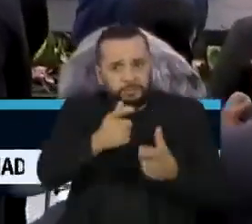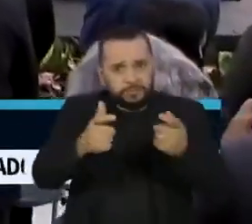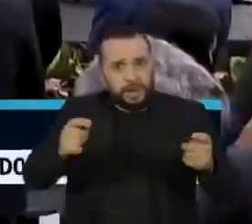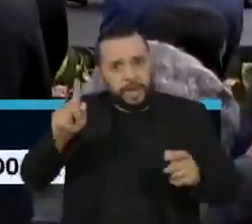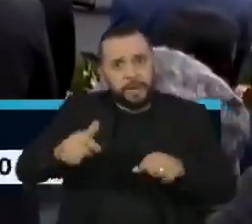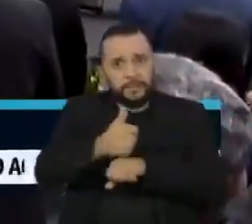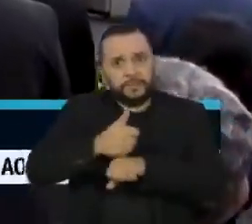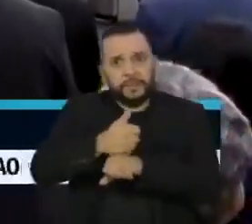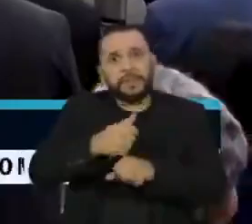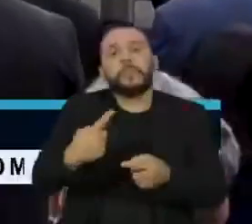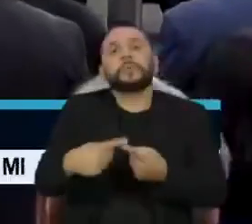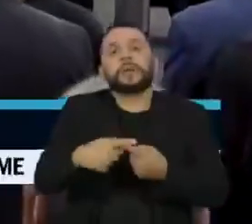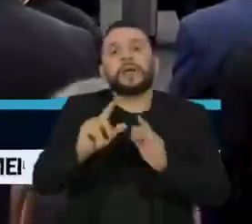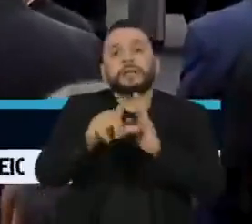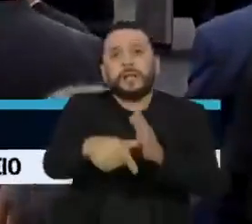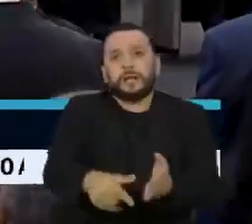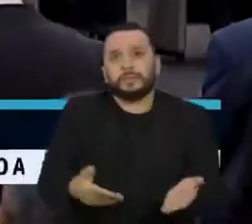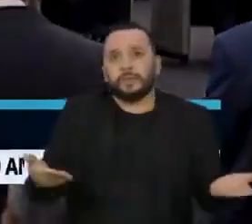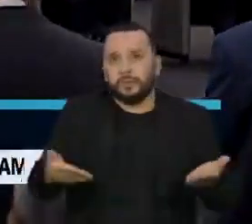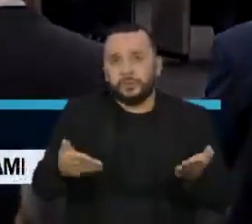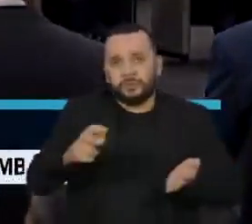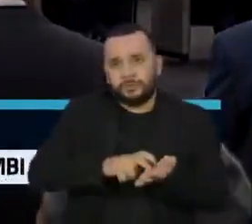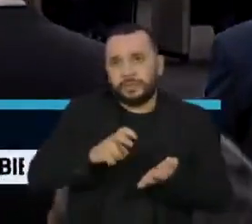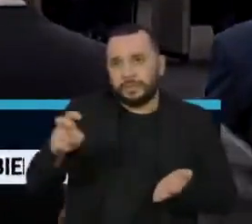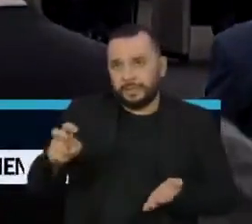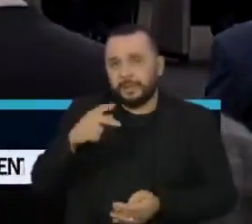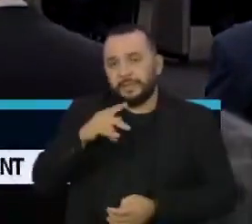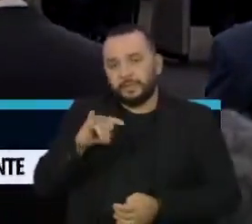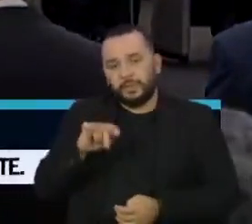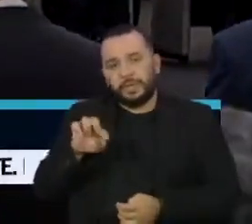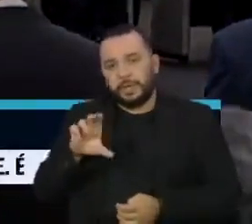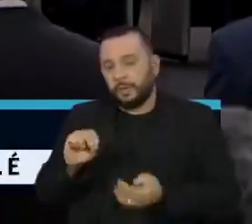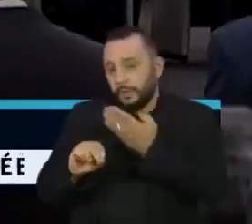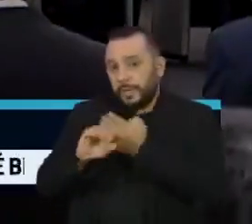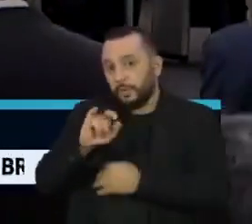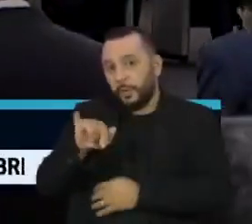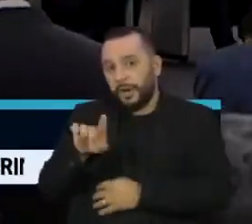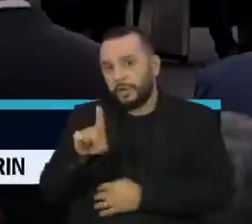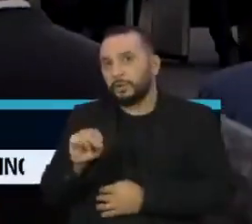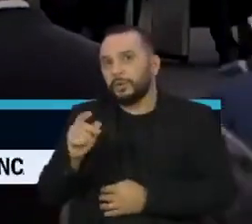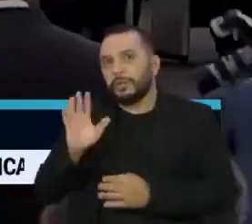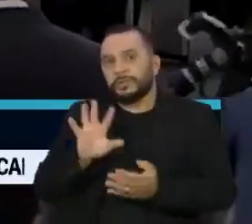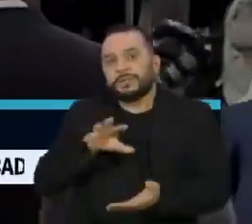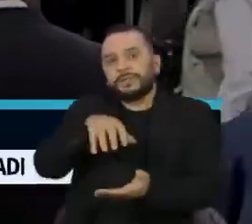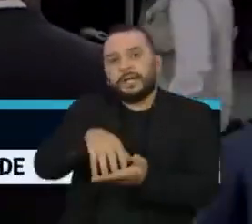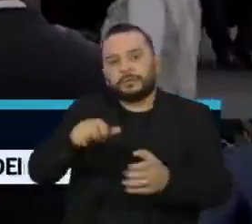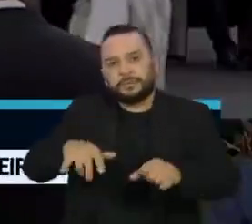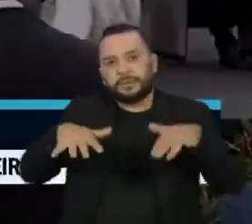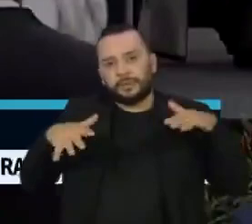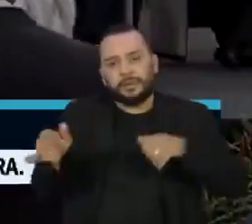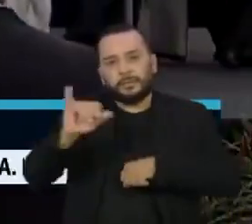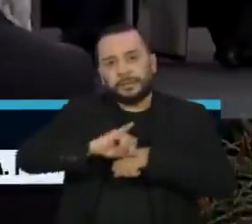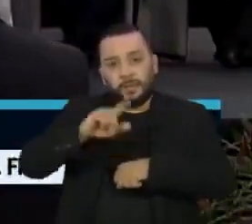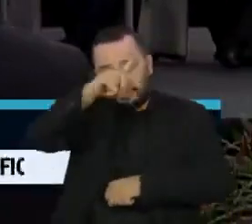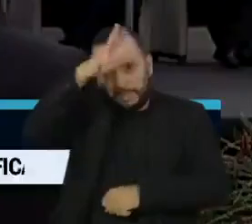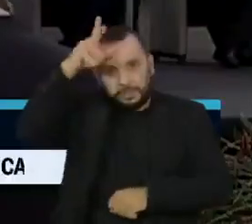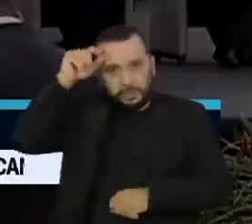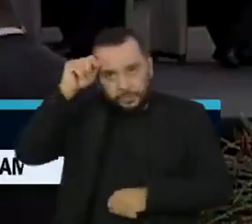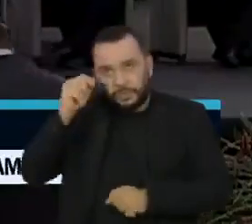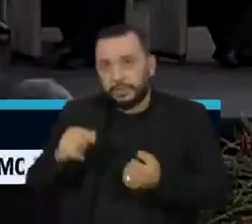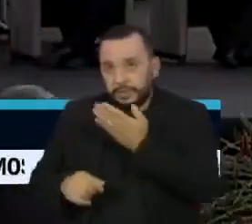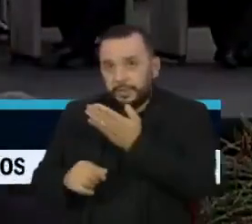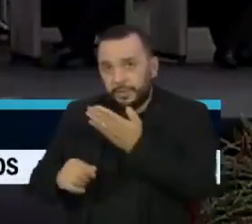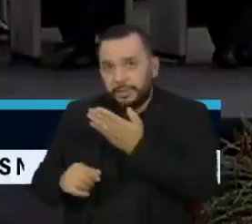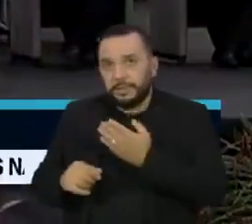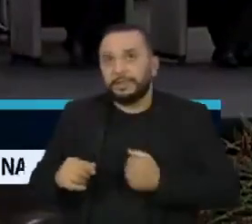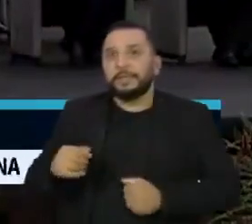tensões, hoje pela manhã, Pazuello foi convidado a subir ao palco durante a inauguração de um centro de convenções na capital do Amazonas e